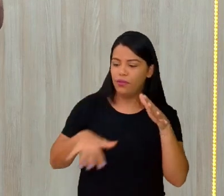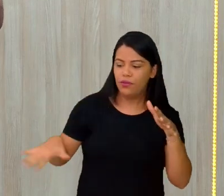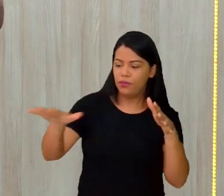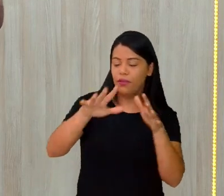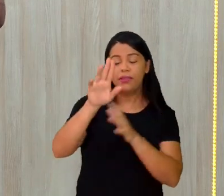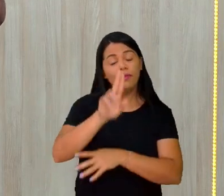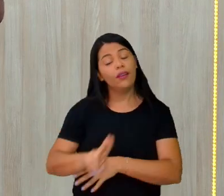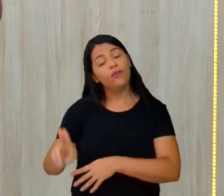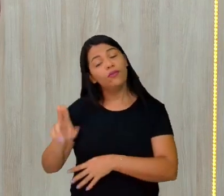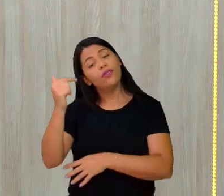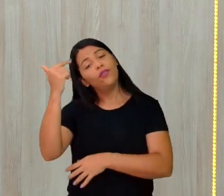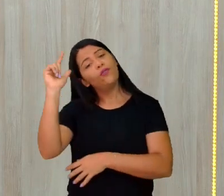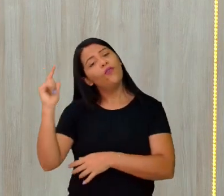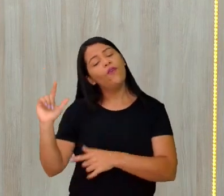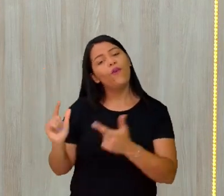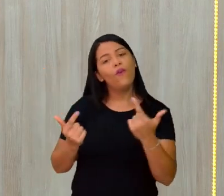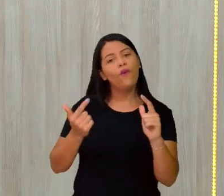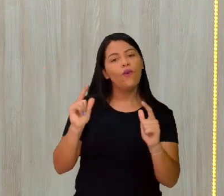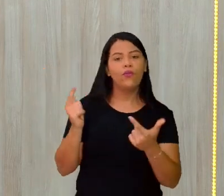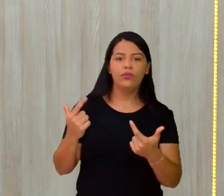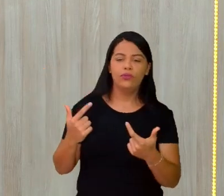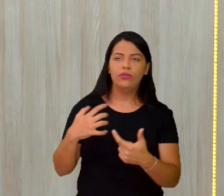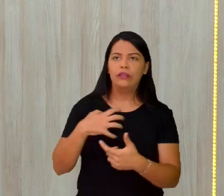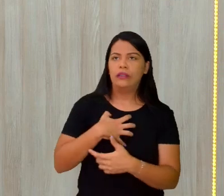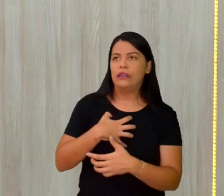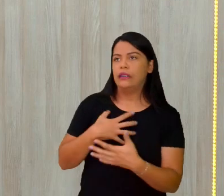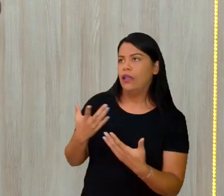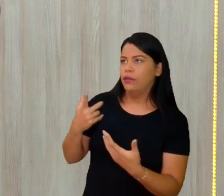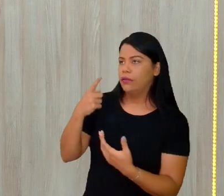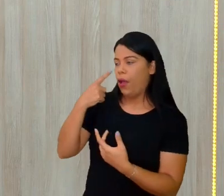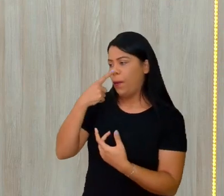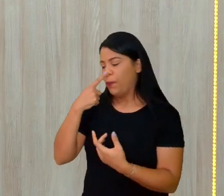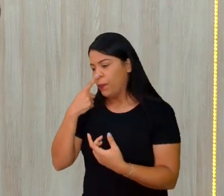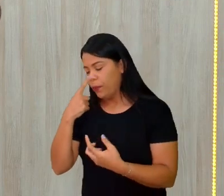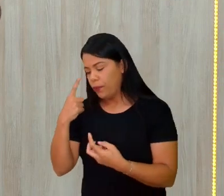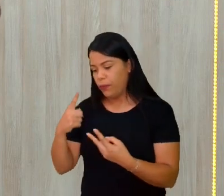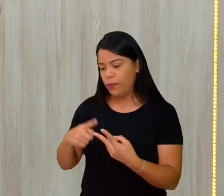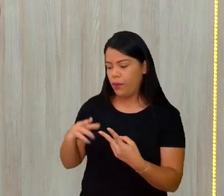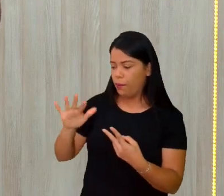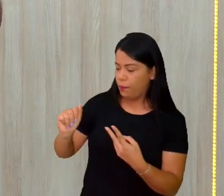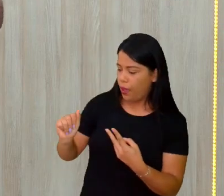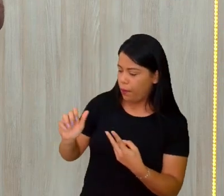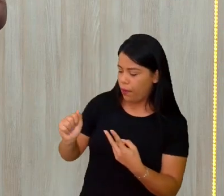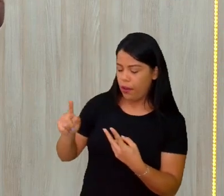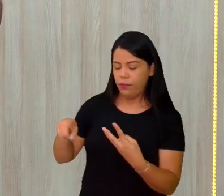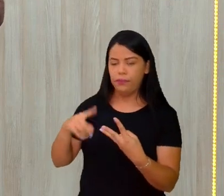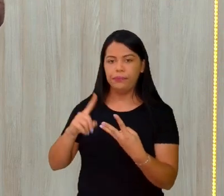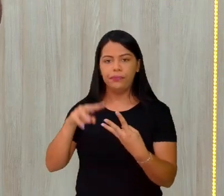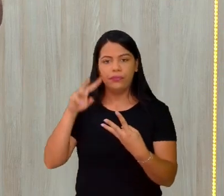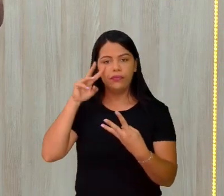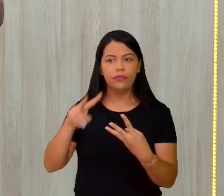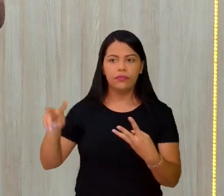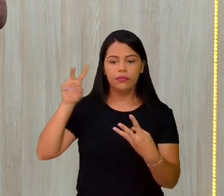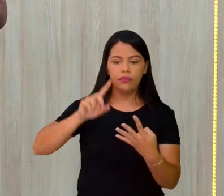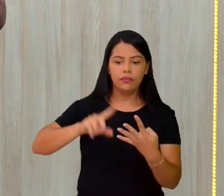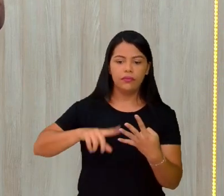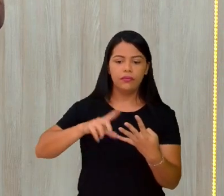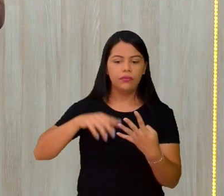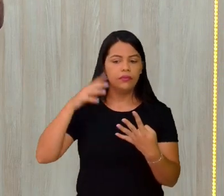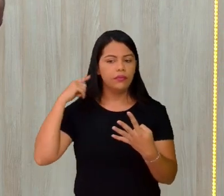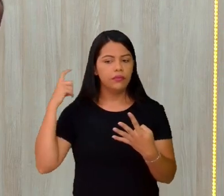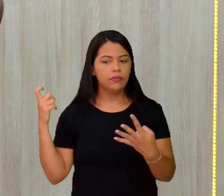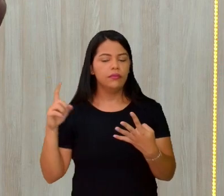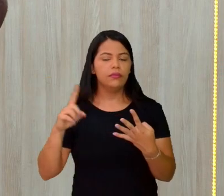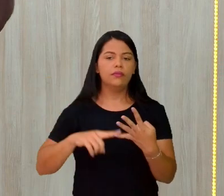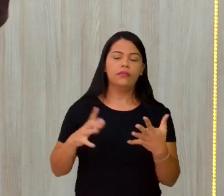sentidos. A audição, pelo paladar, olfato, pelo tato. Por isso que a paisagem entra naquela questão que a gente